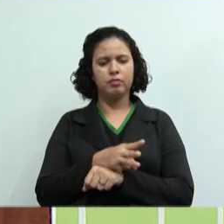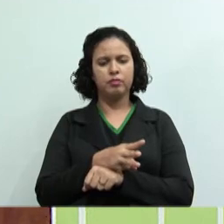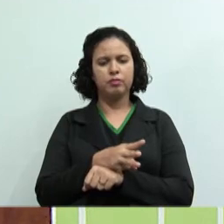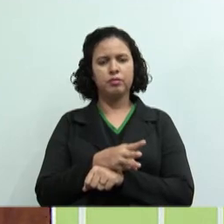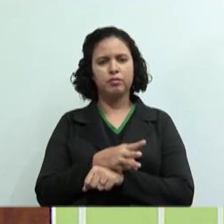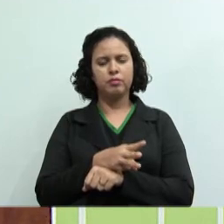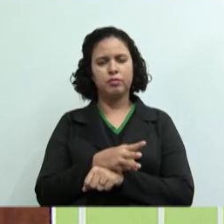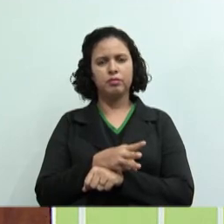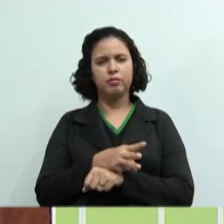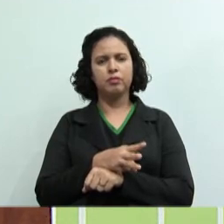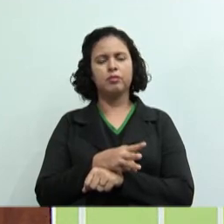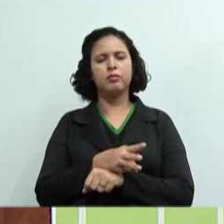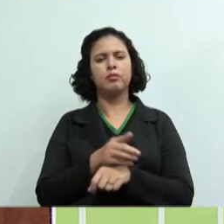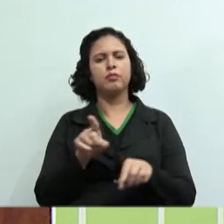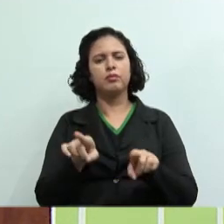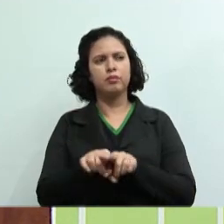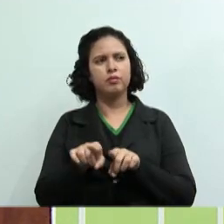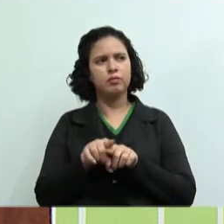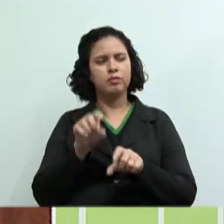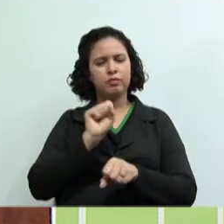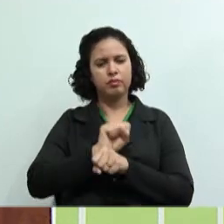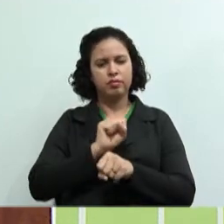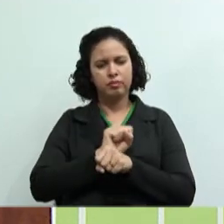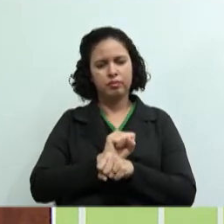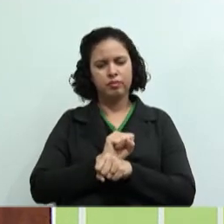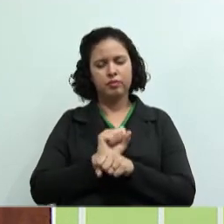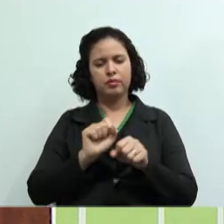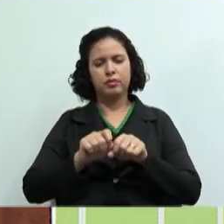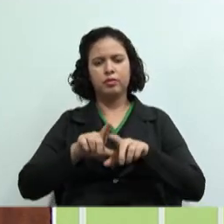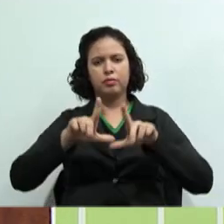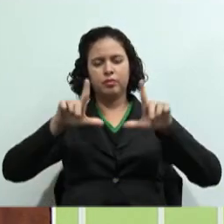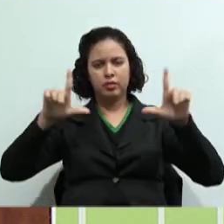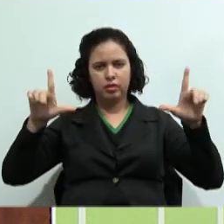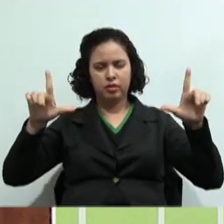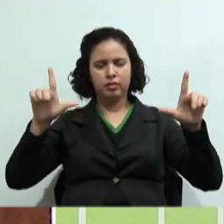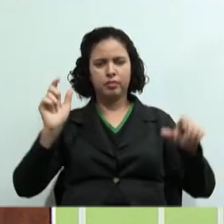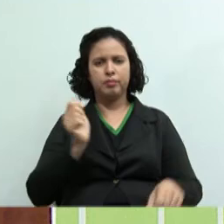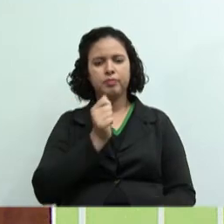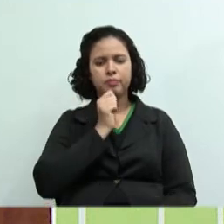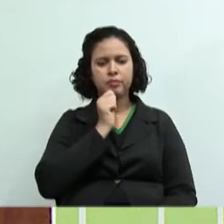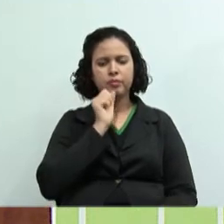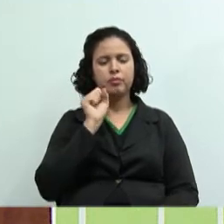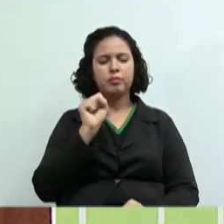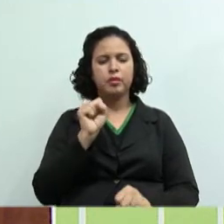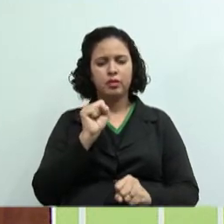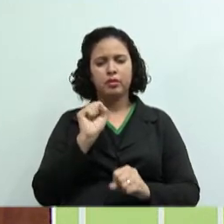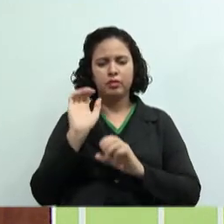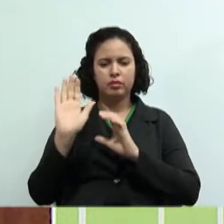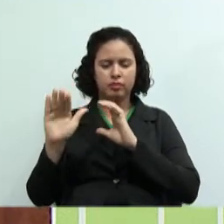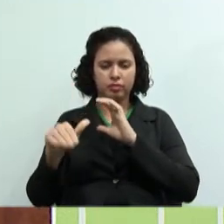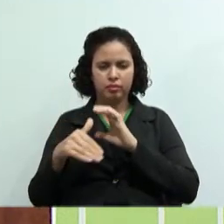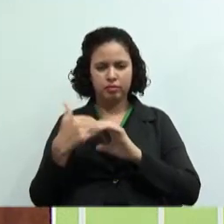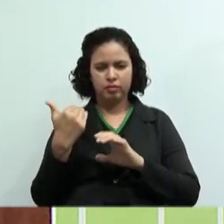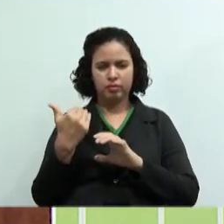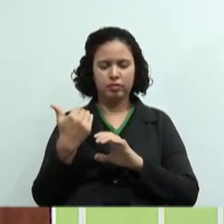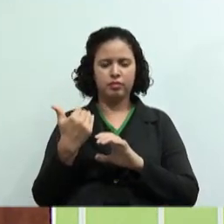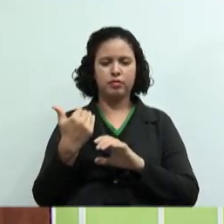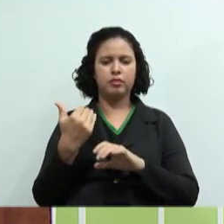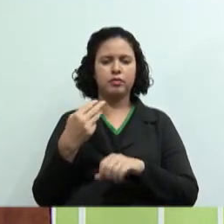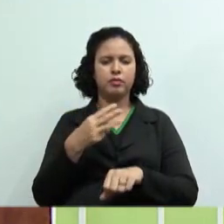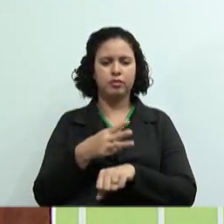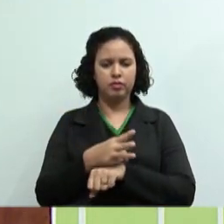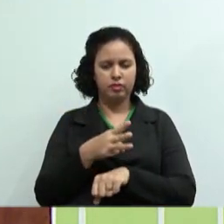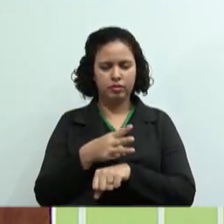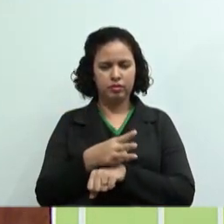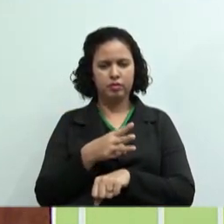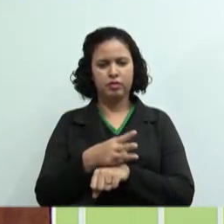E está disponível aqui no mural também. Então, quem não receber o material do trabalho, por favor, mande uma mensagem no privado que